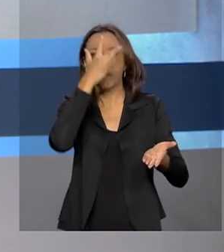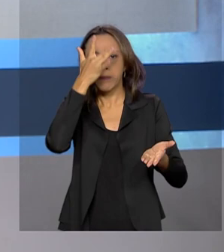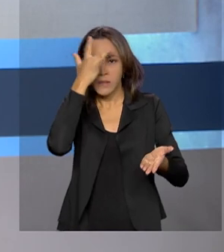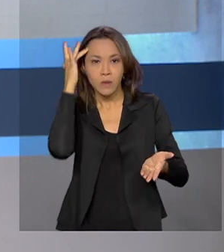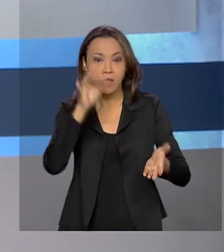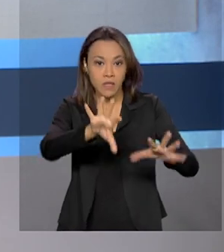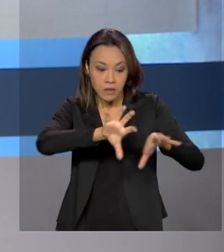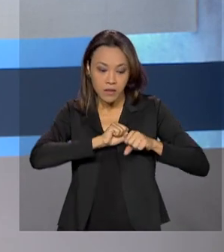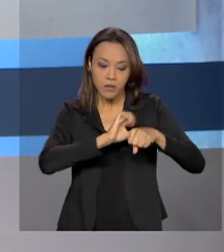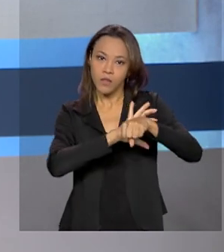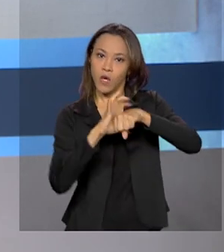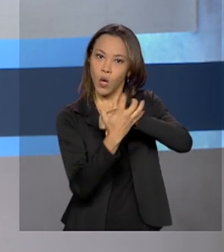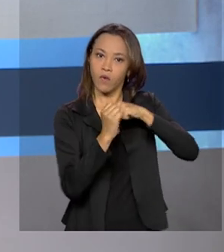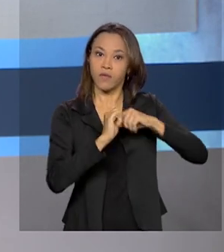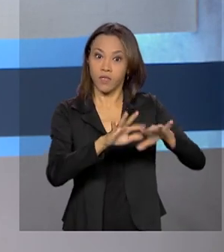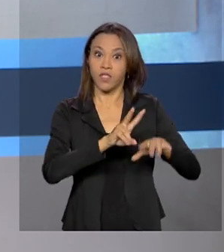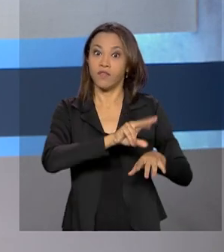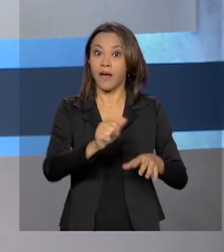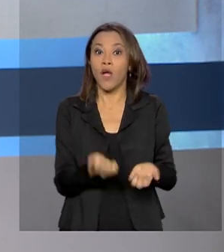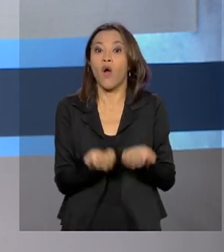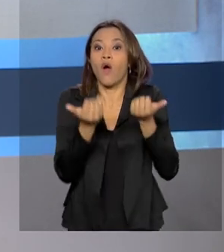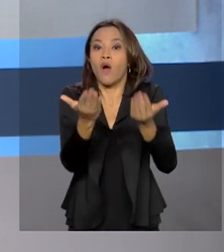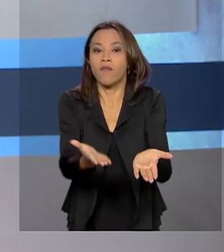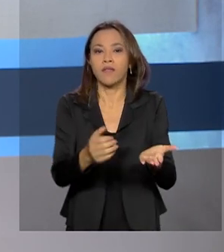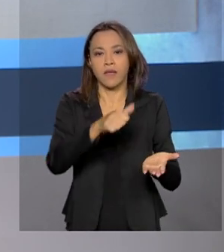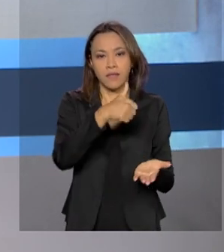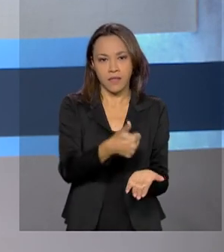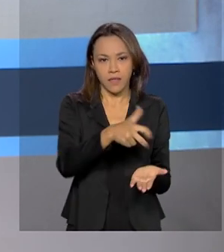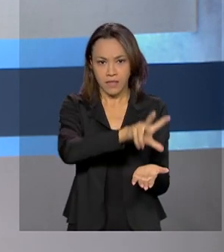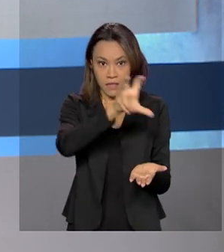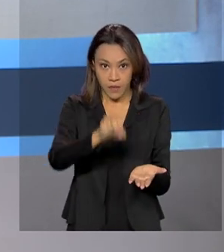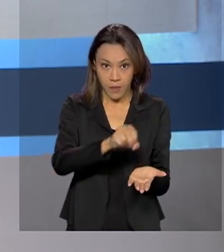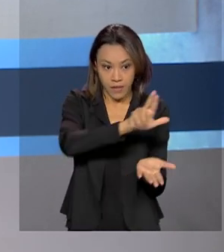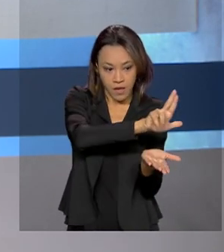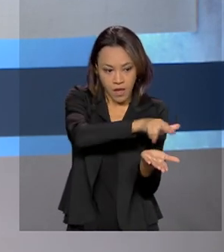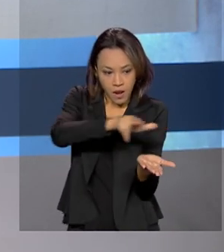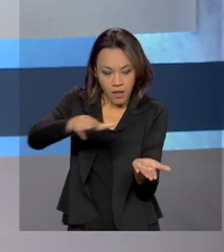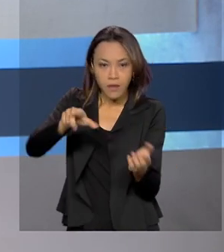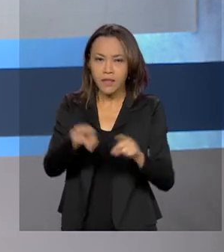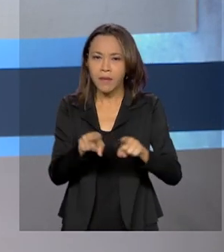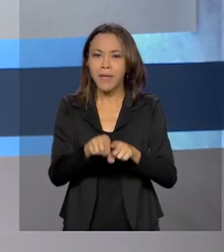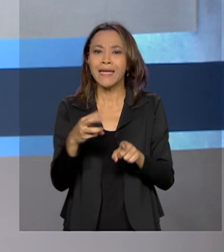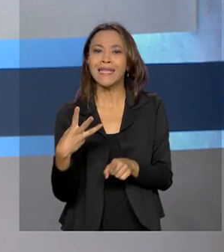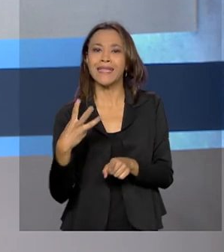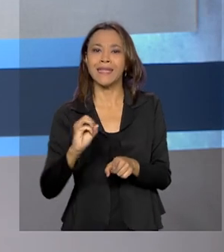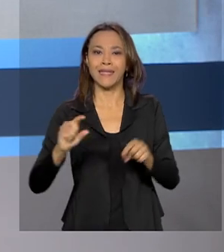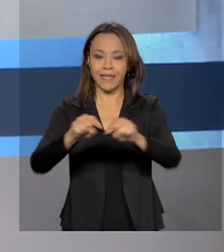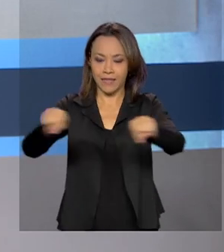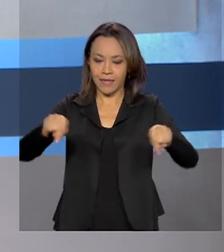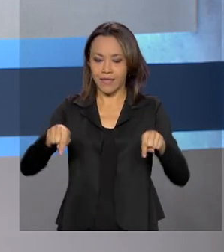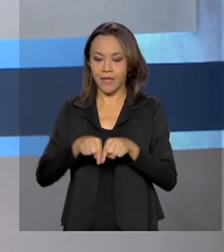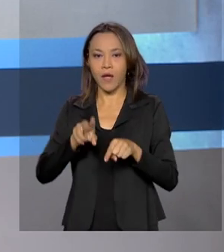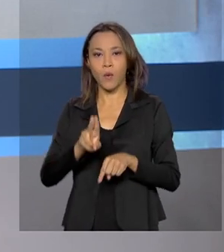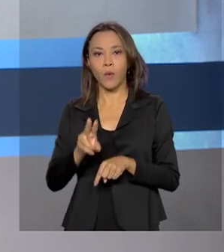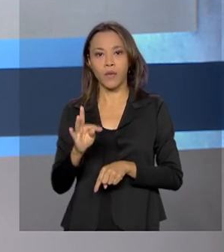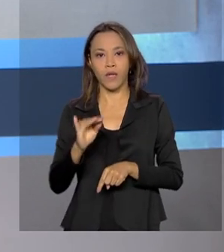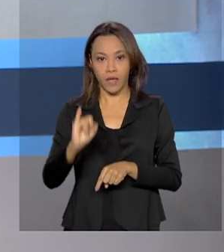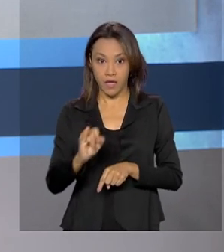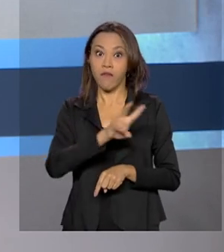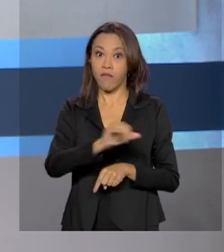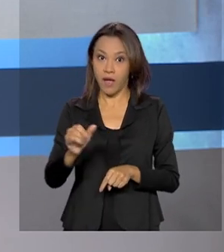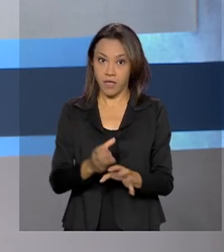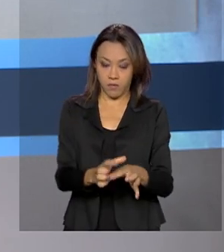e deve ofertar 150 leitos clínicos e 30 de UTI. Esse hospital deve receber uma usina geradora de